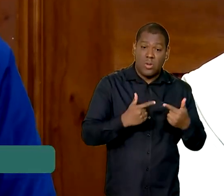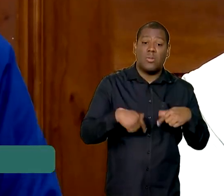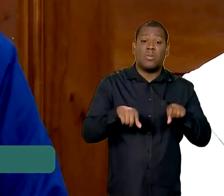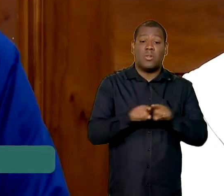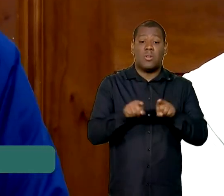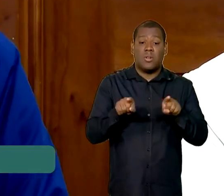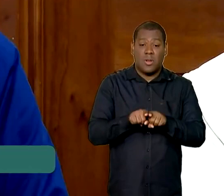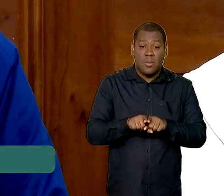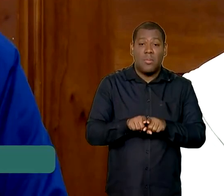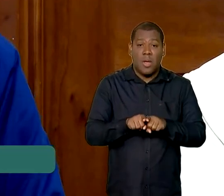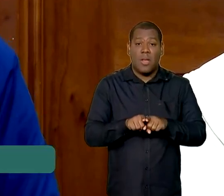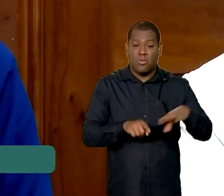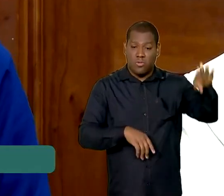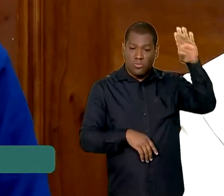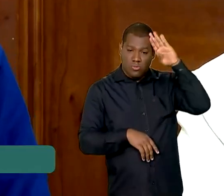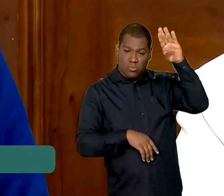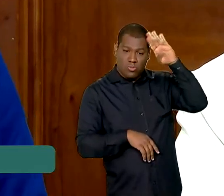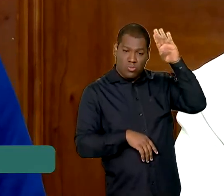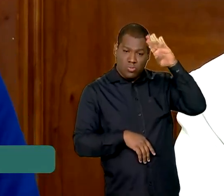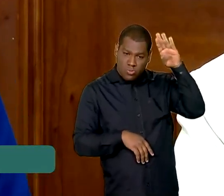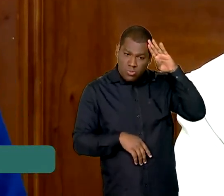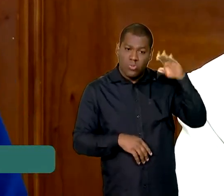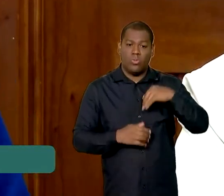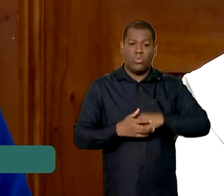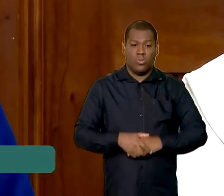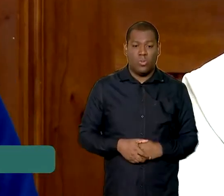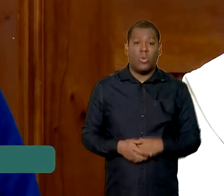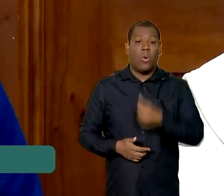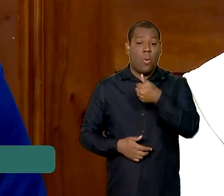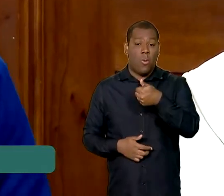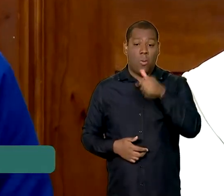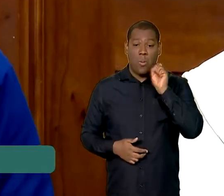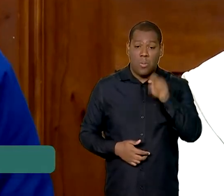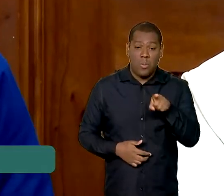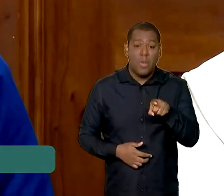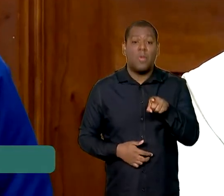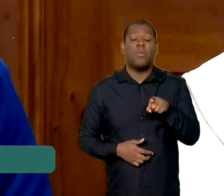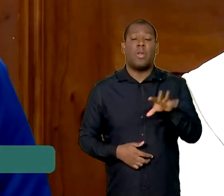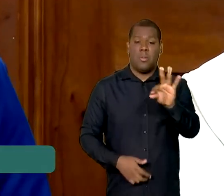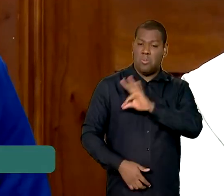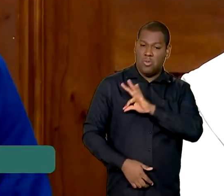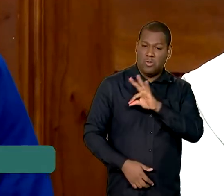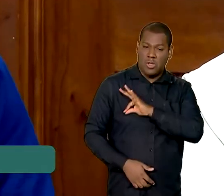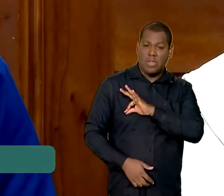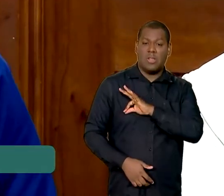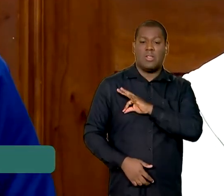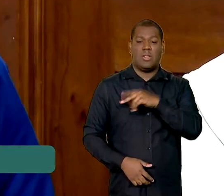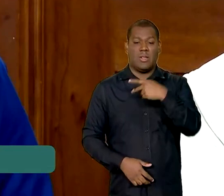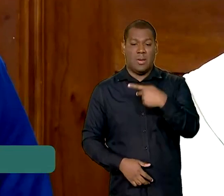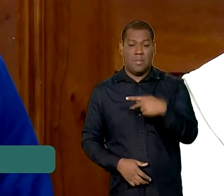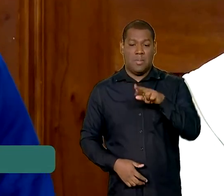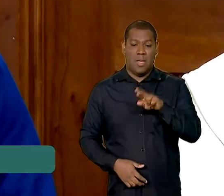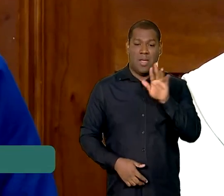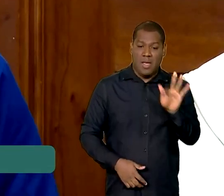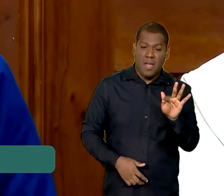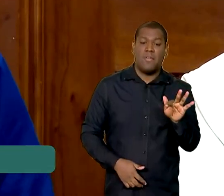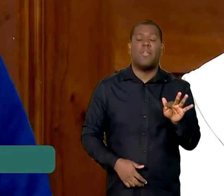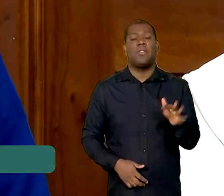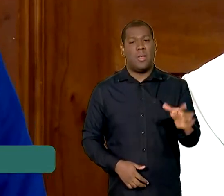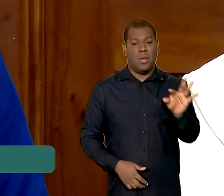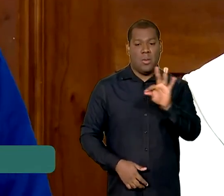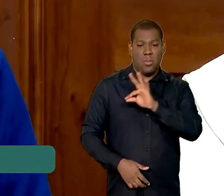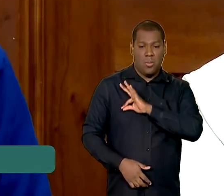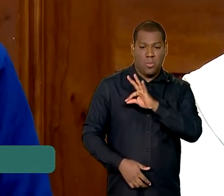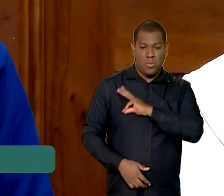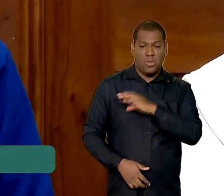da Força Nacional. Então nós já temos mais de mil homens aqui, entre Polícia Rodoviária, Polícia Rodoviária Federal, Força